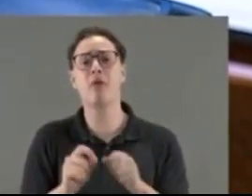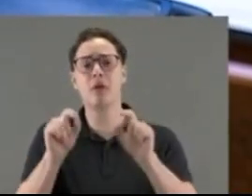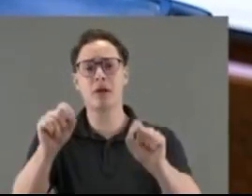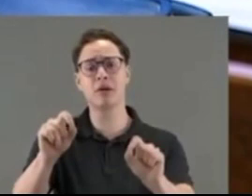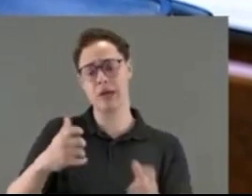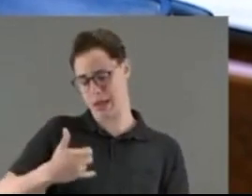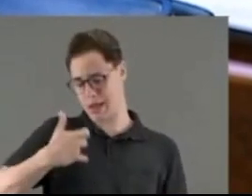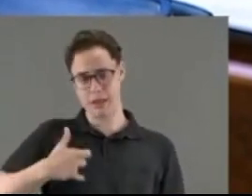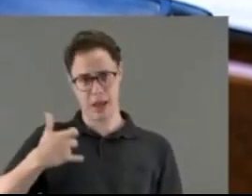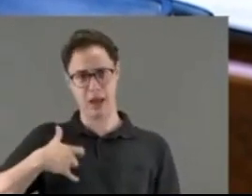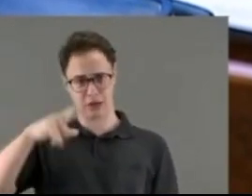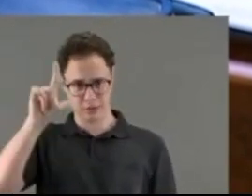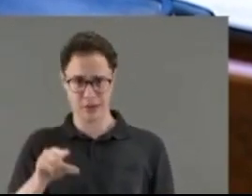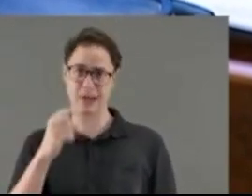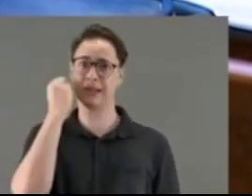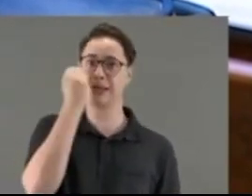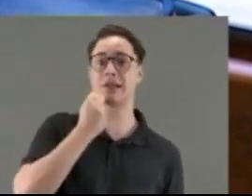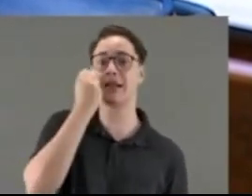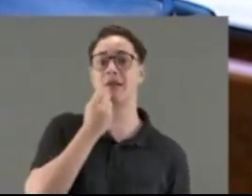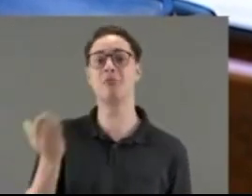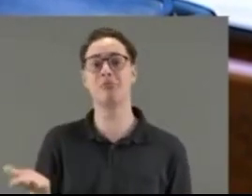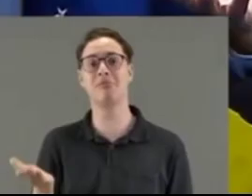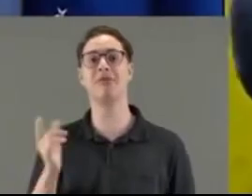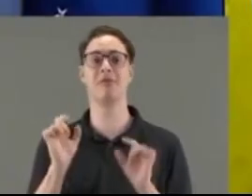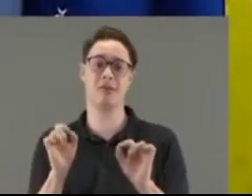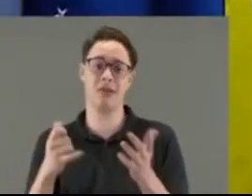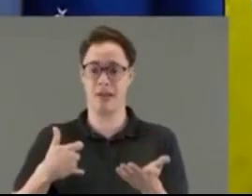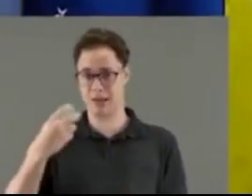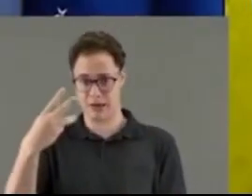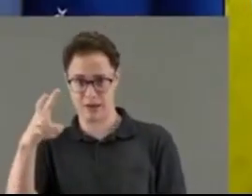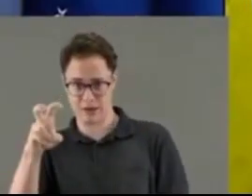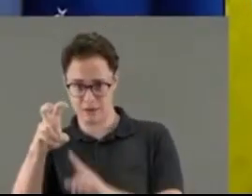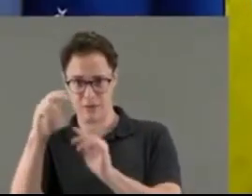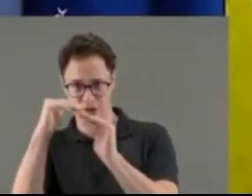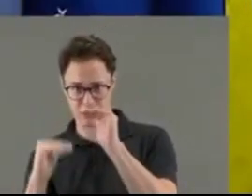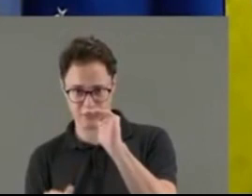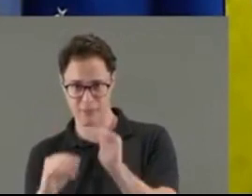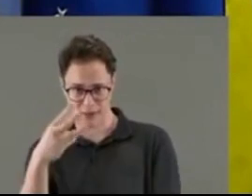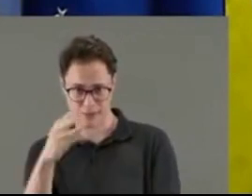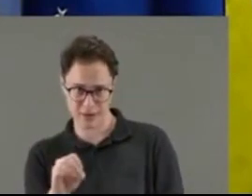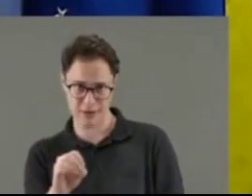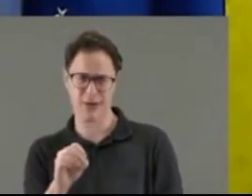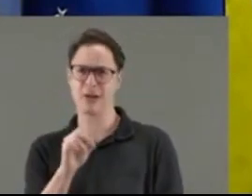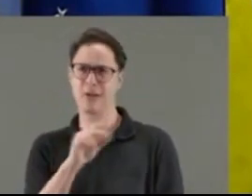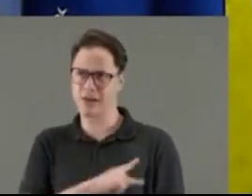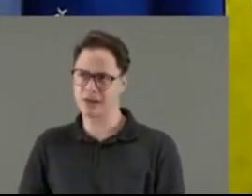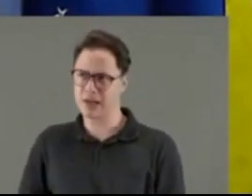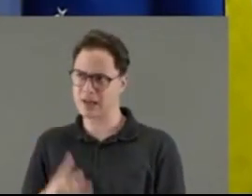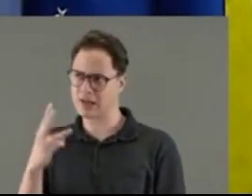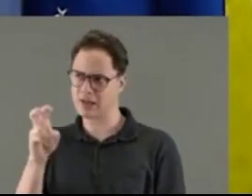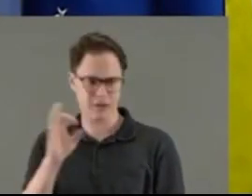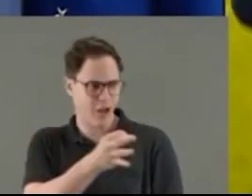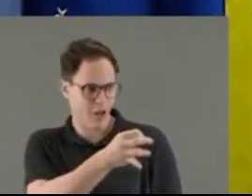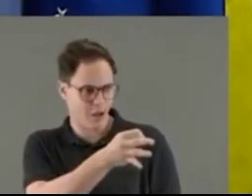idade para senador, senador, se eu não me engano, hoje é 35, vamos passar para 30, para presidente, se eu não me engano, também é 35, não é, Moisés?